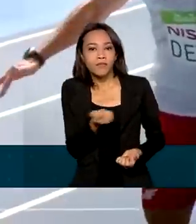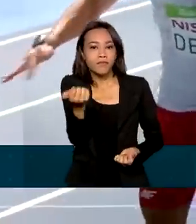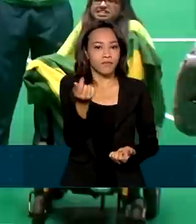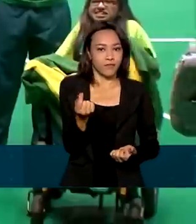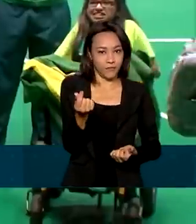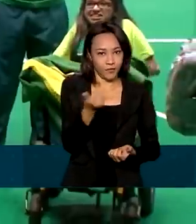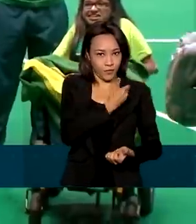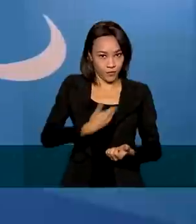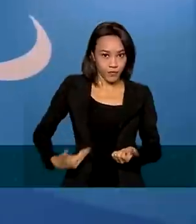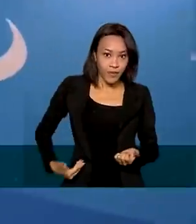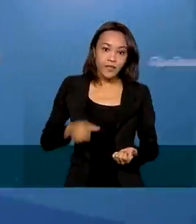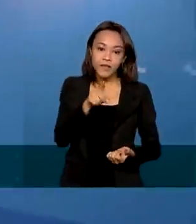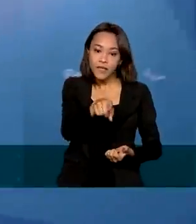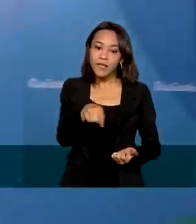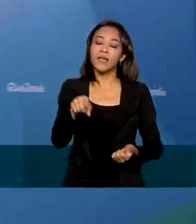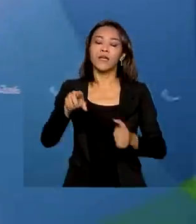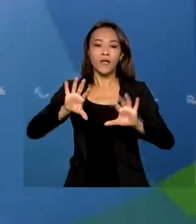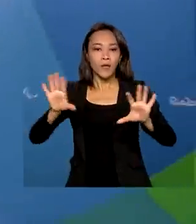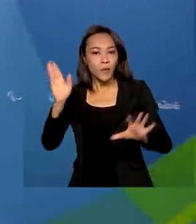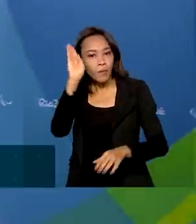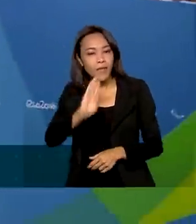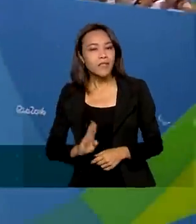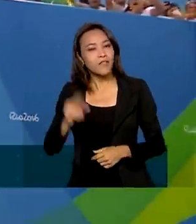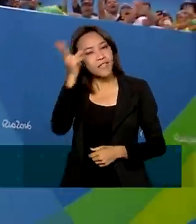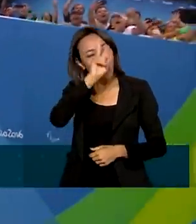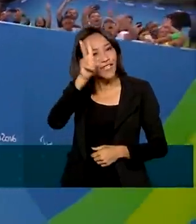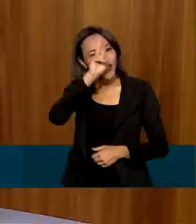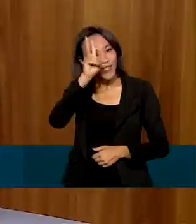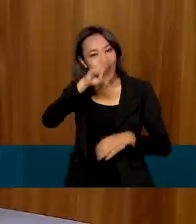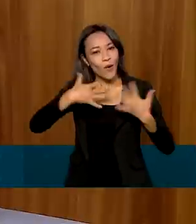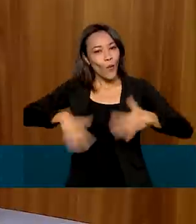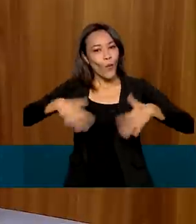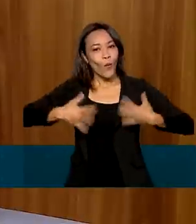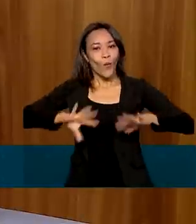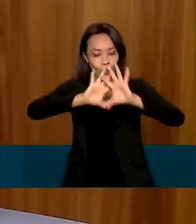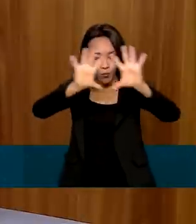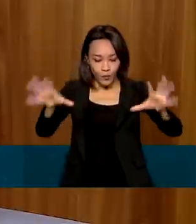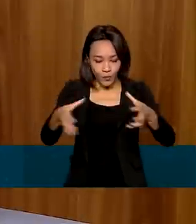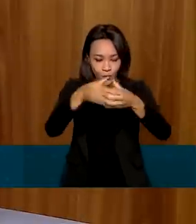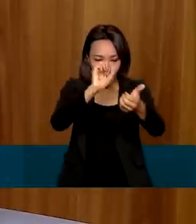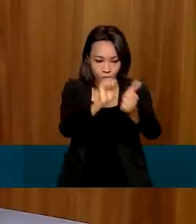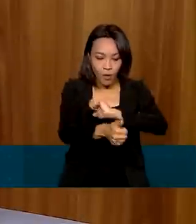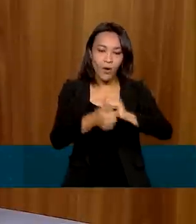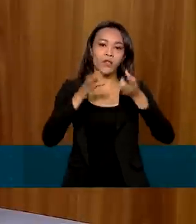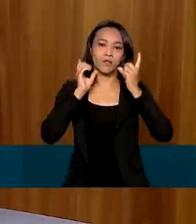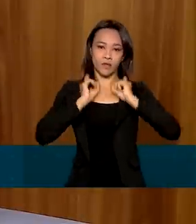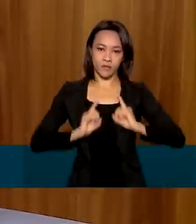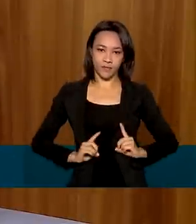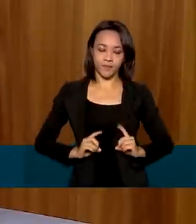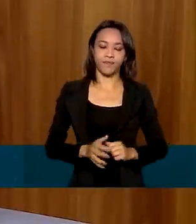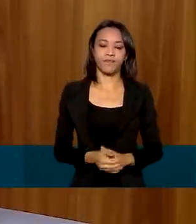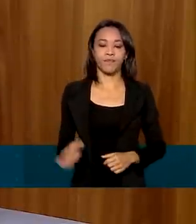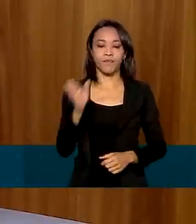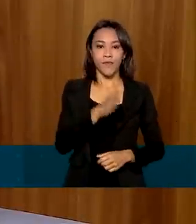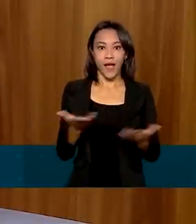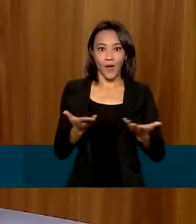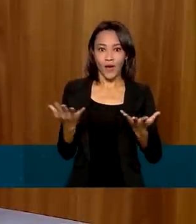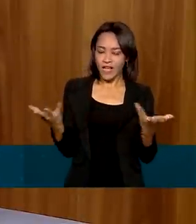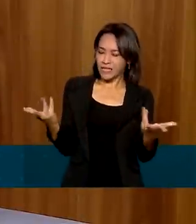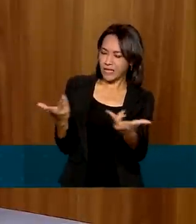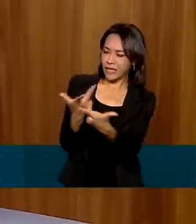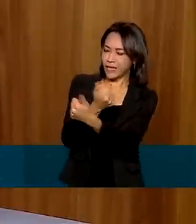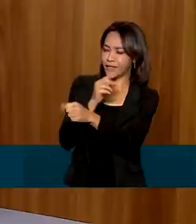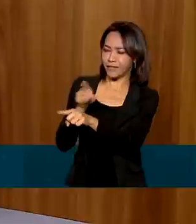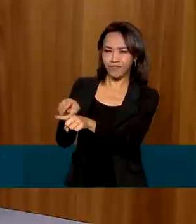é que o Brasil também faça história nas Paralimpíadas. Assim como tivemos esse excelente resultado nas Olimpíadas,